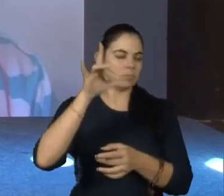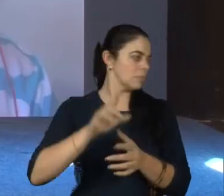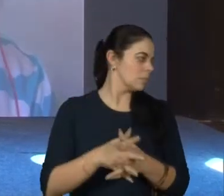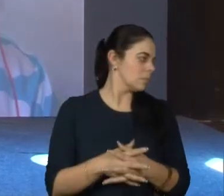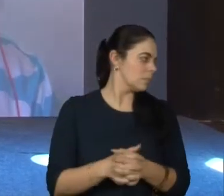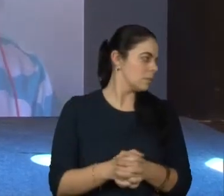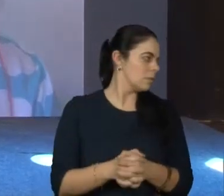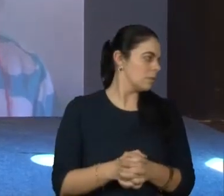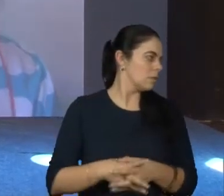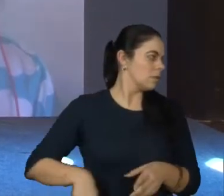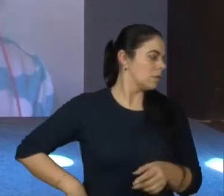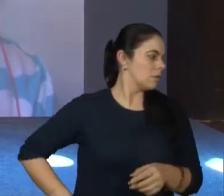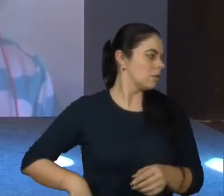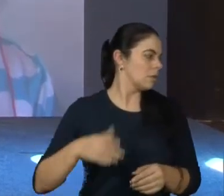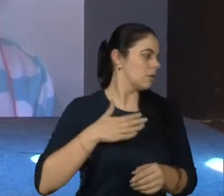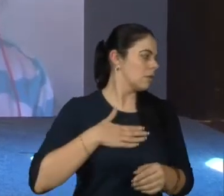Eu espero,